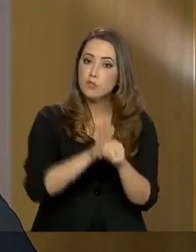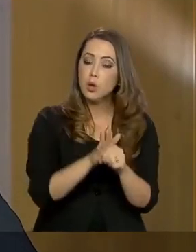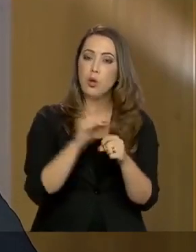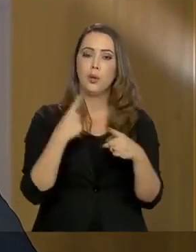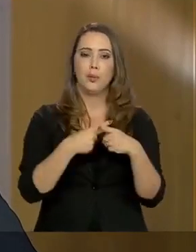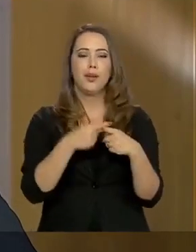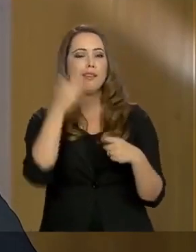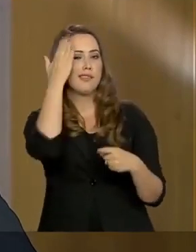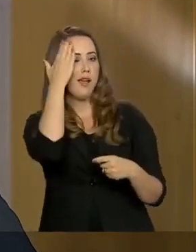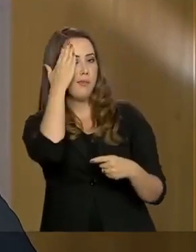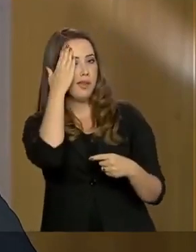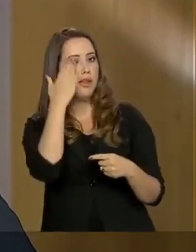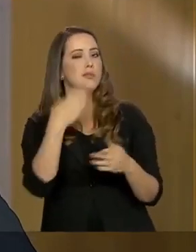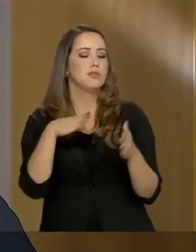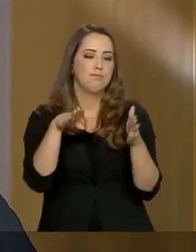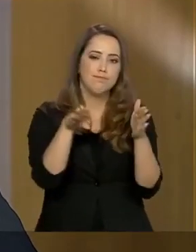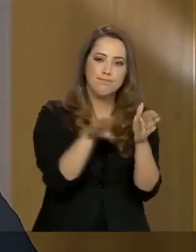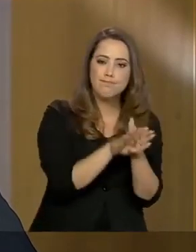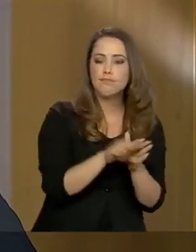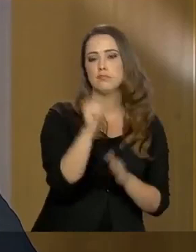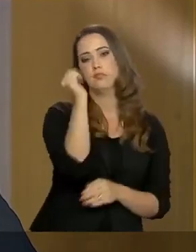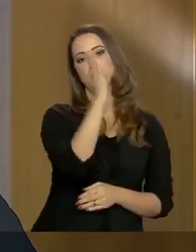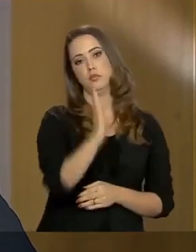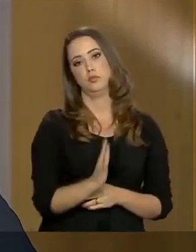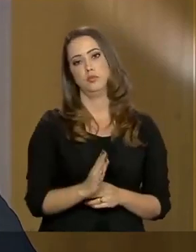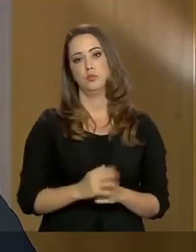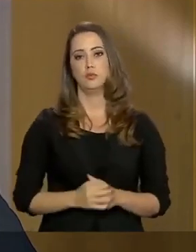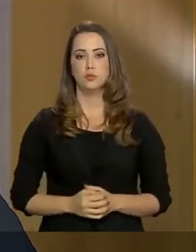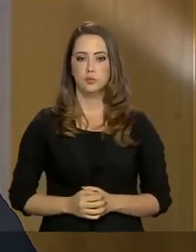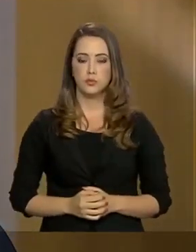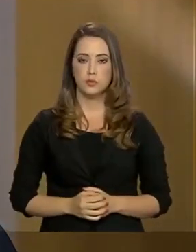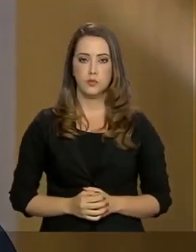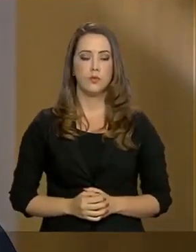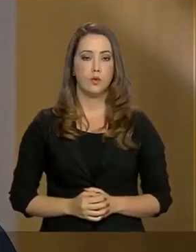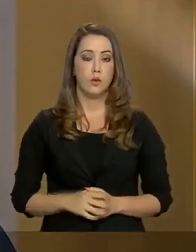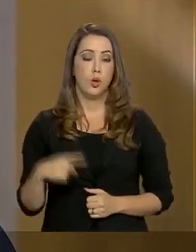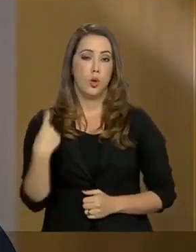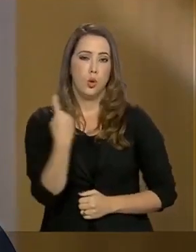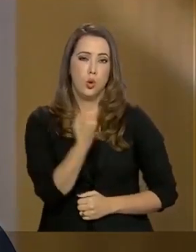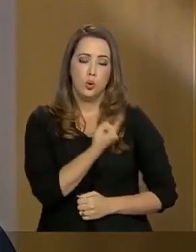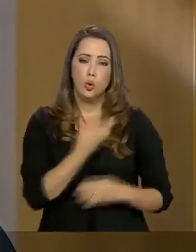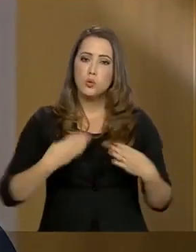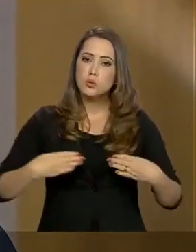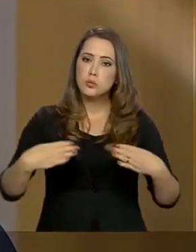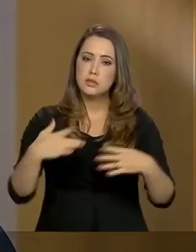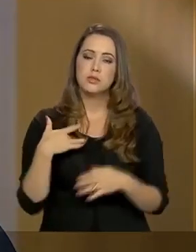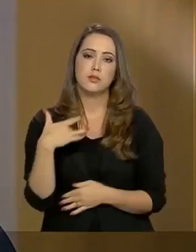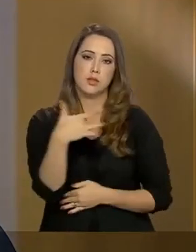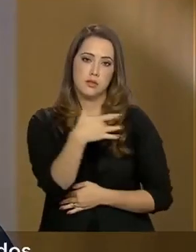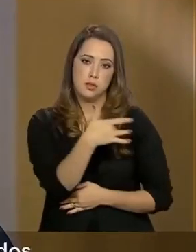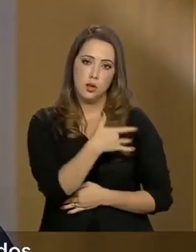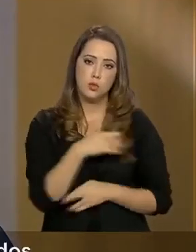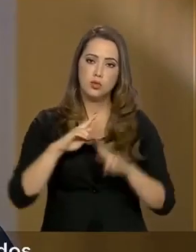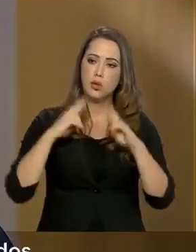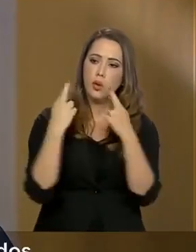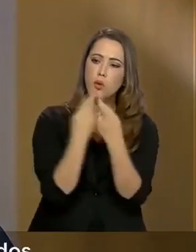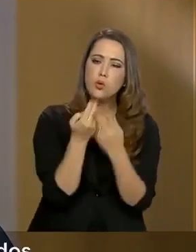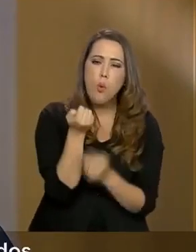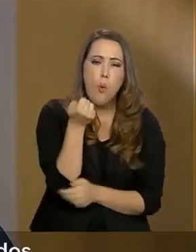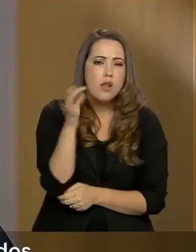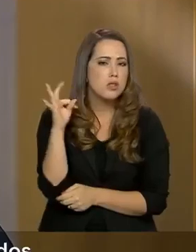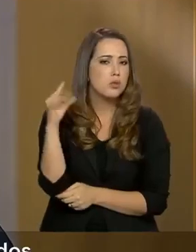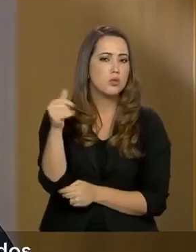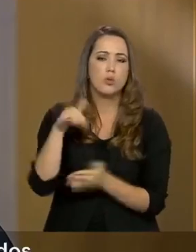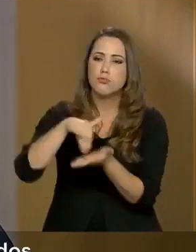pois sabíamos que mais cedo ou mais tarde ele chegaria ao Brasil. Nosso ministro da Saúde reuniu-se com quase